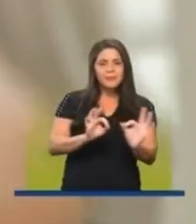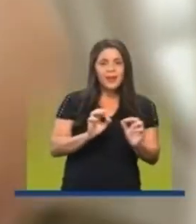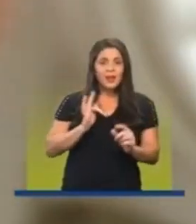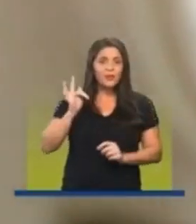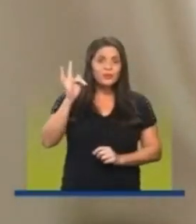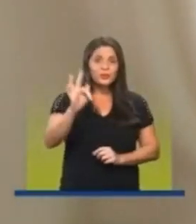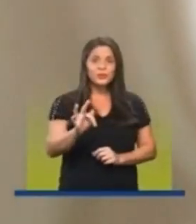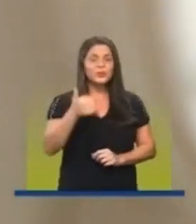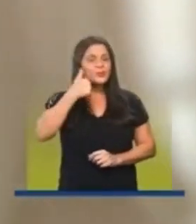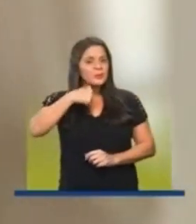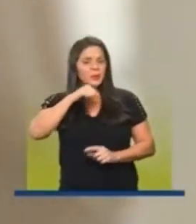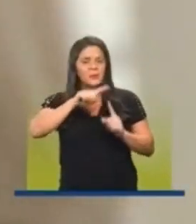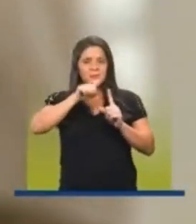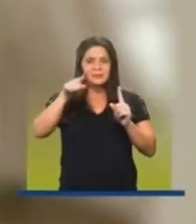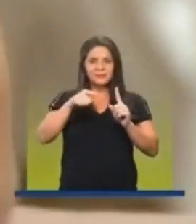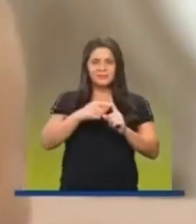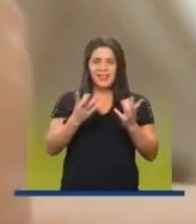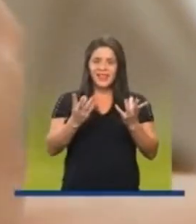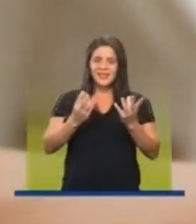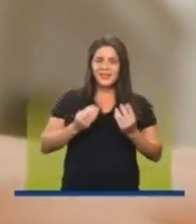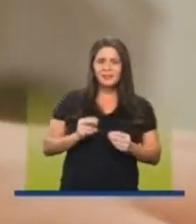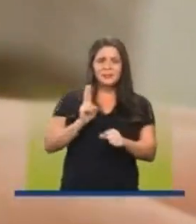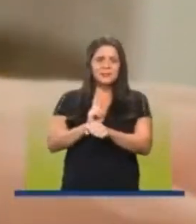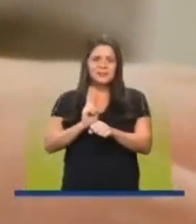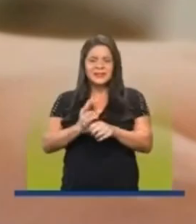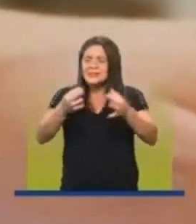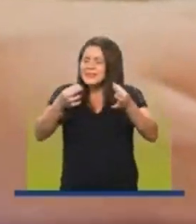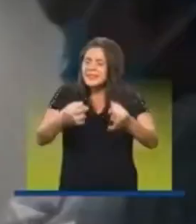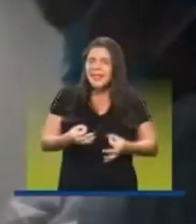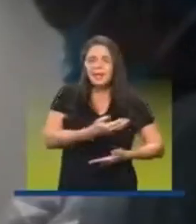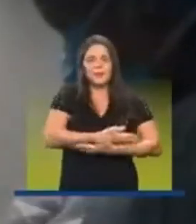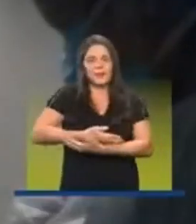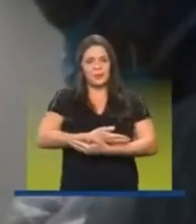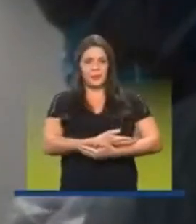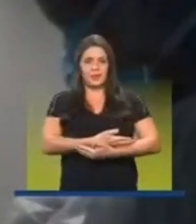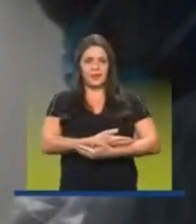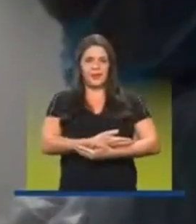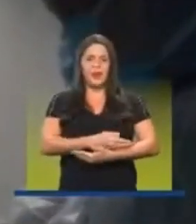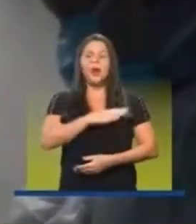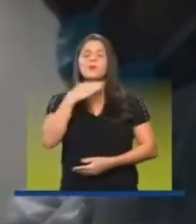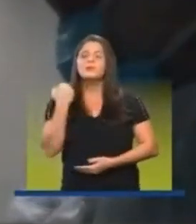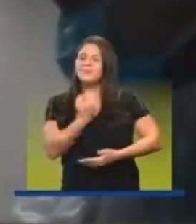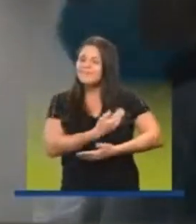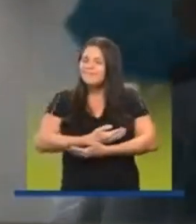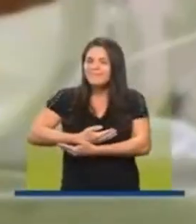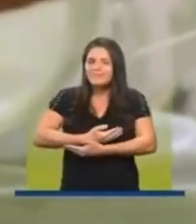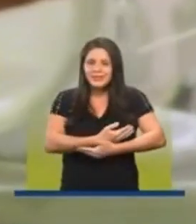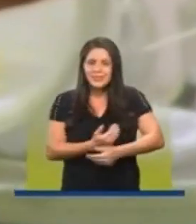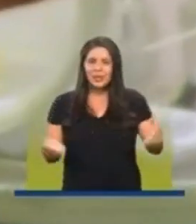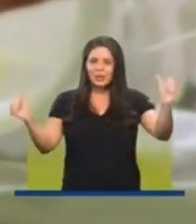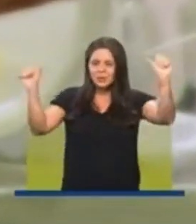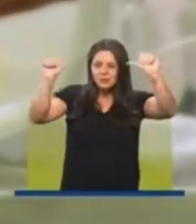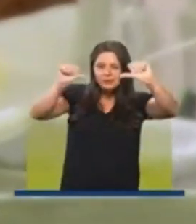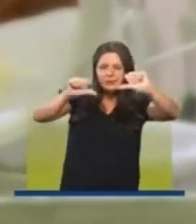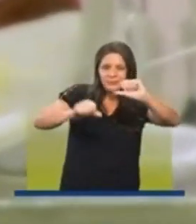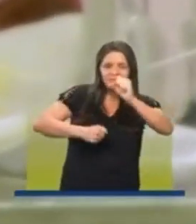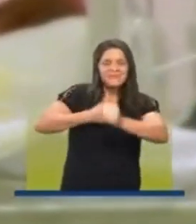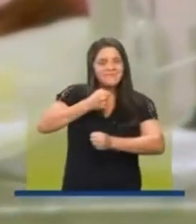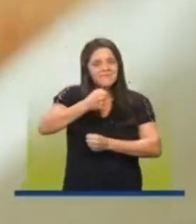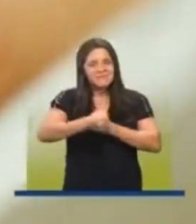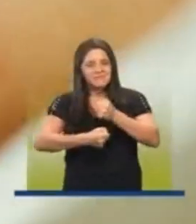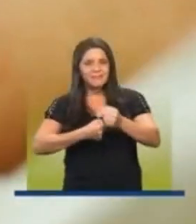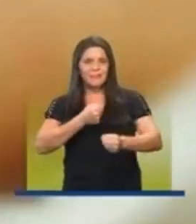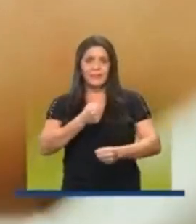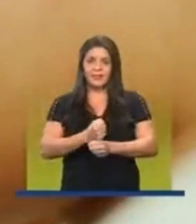futura mamãe para receber e cuidar direitinho do seu bebê. A taxa de mortalidade infantil vem caindo ano a